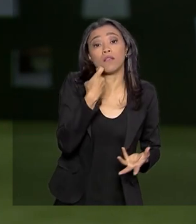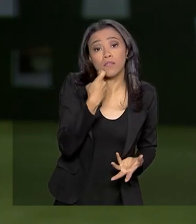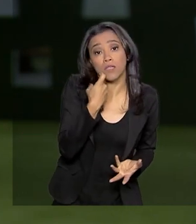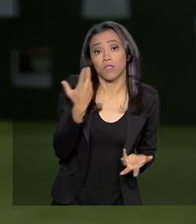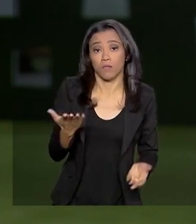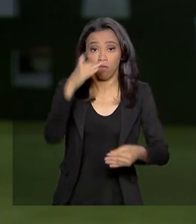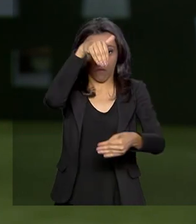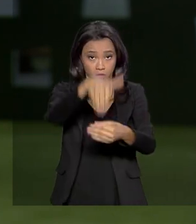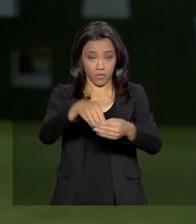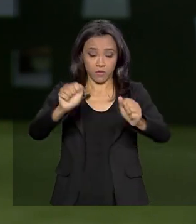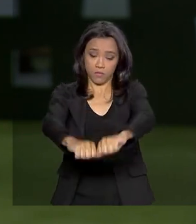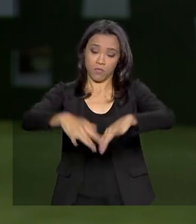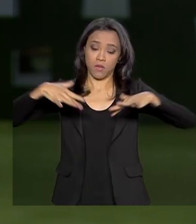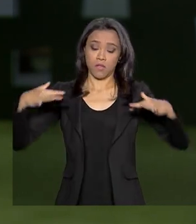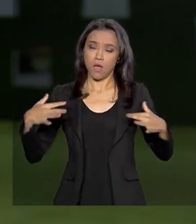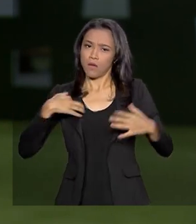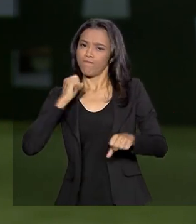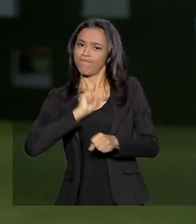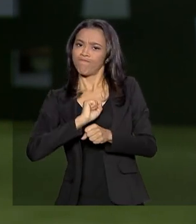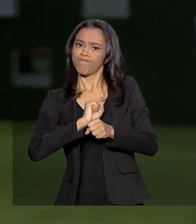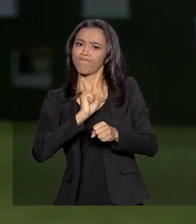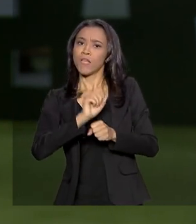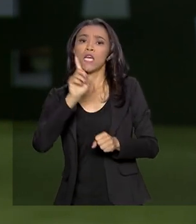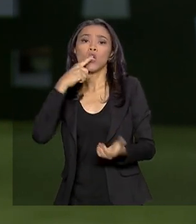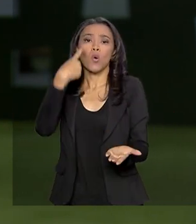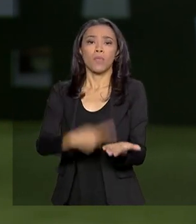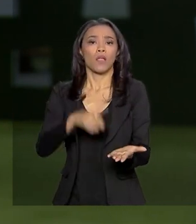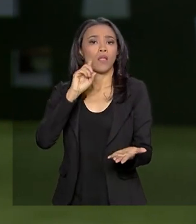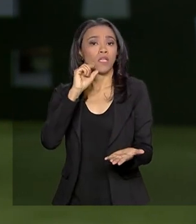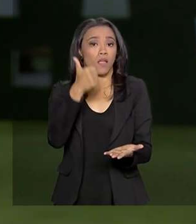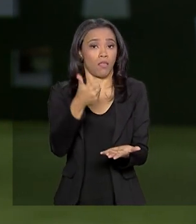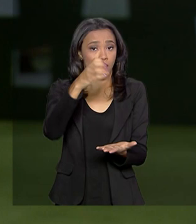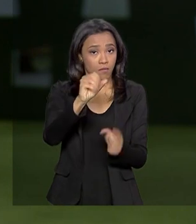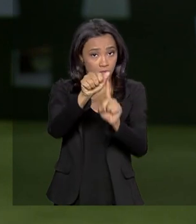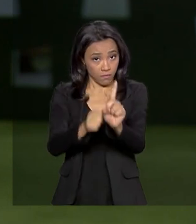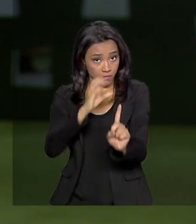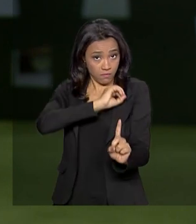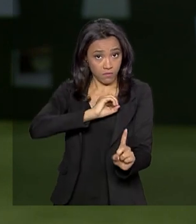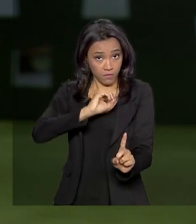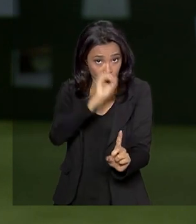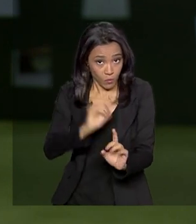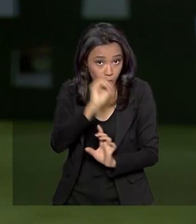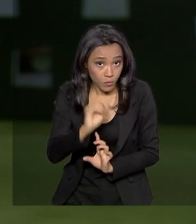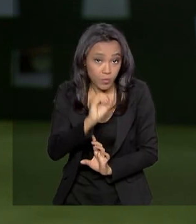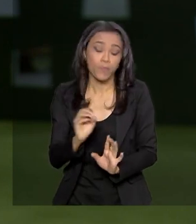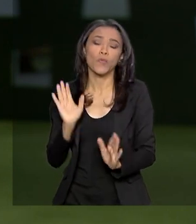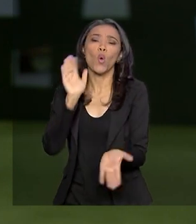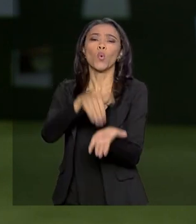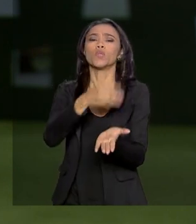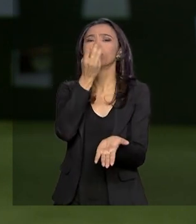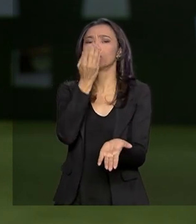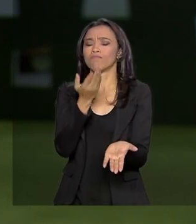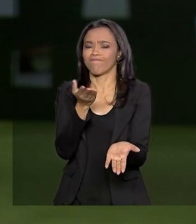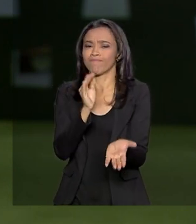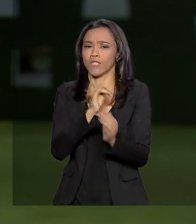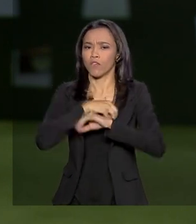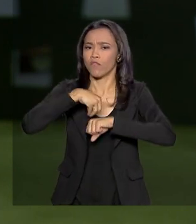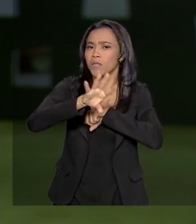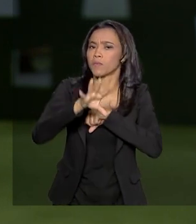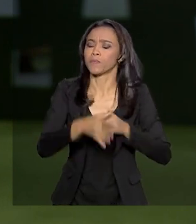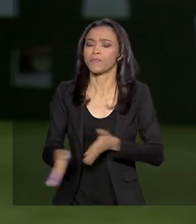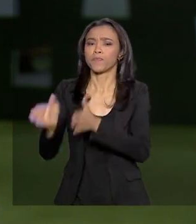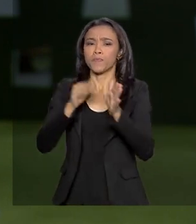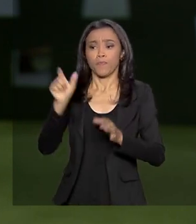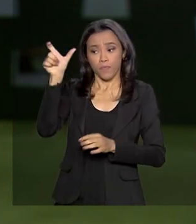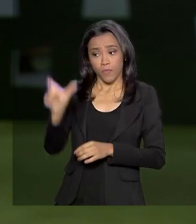votação em plenário está prevista para o dia 10 de outubro. E uma última informação, o presidente do Senado, Davi Alcolumbre,